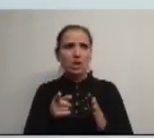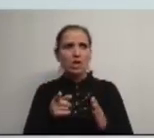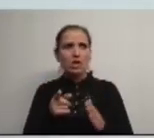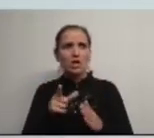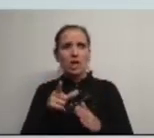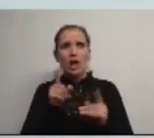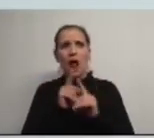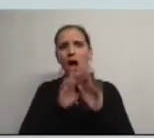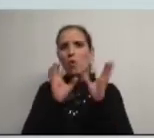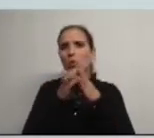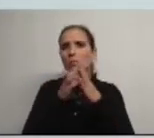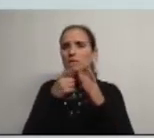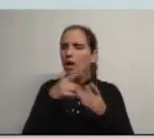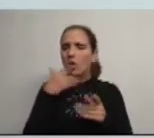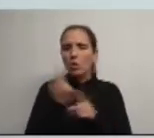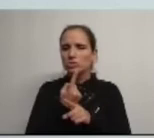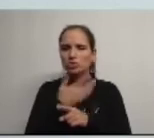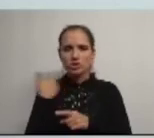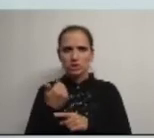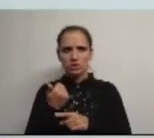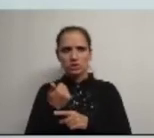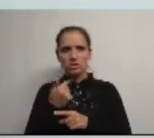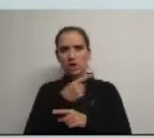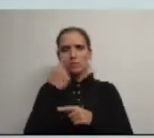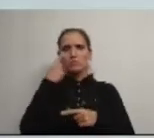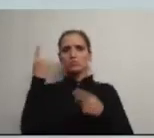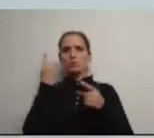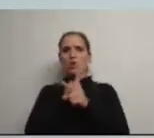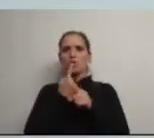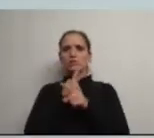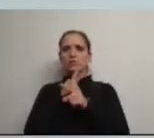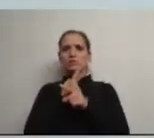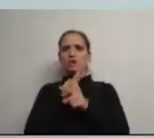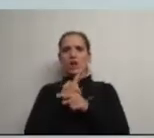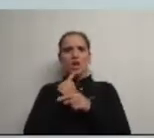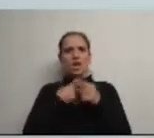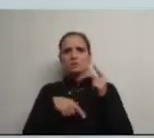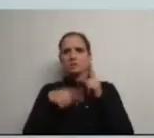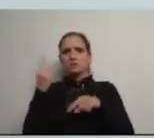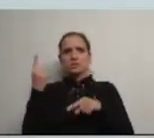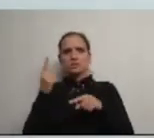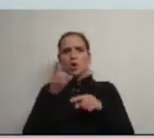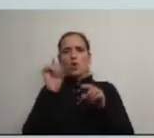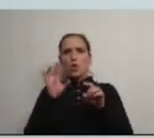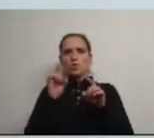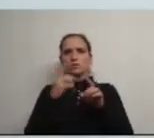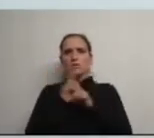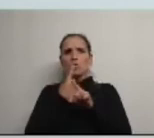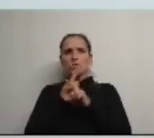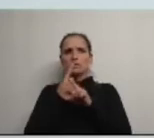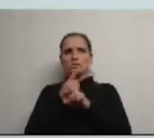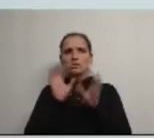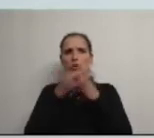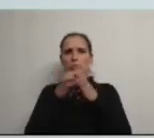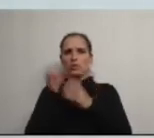lobby e tem coisas muito giras eles mesmo publicam coisas escandalosas eles estão contra determinado tipo de medidas da